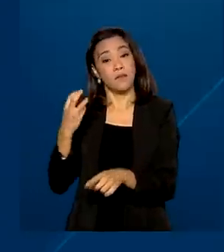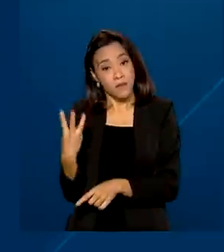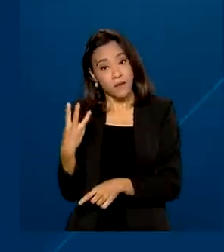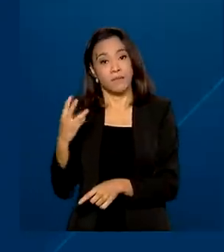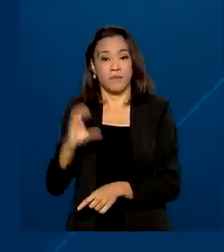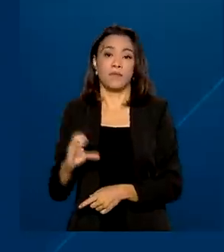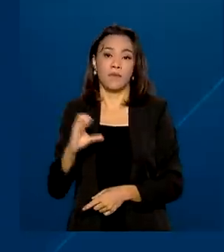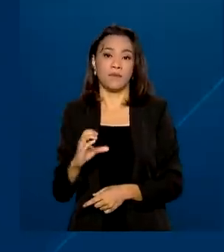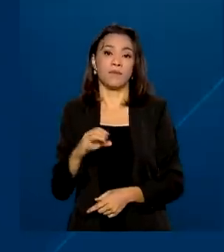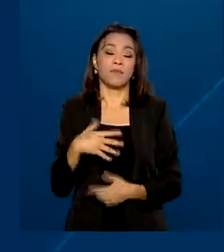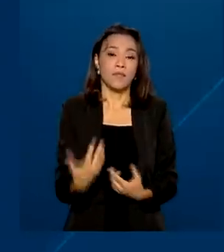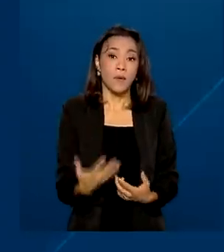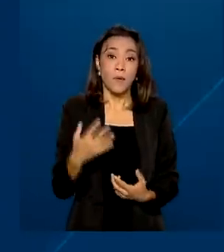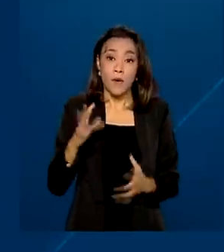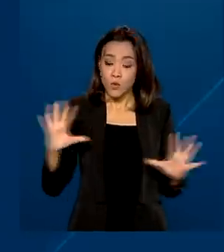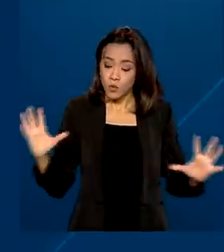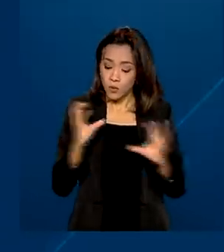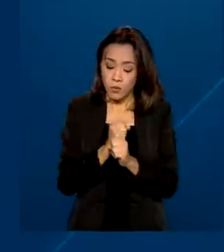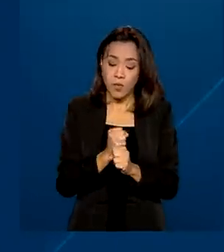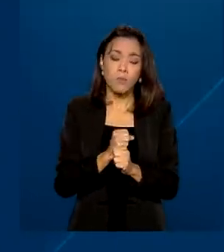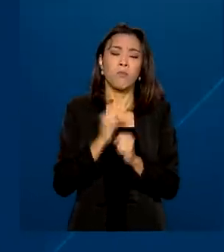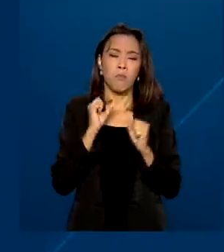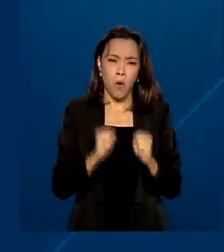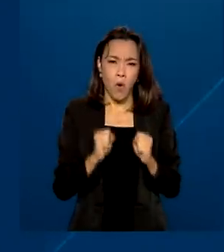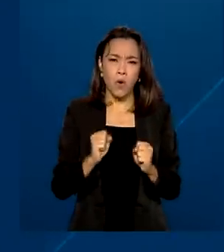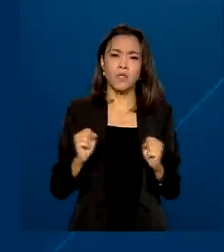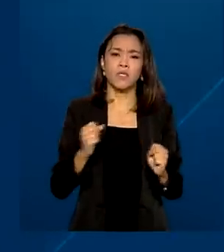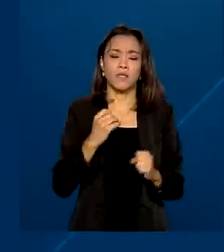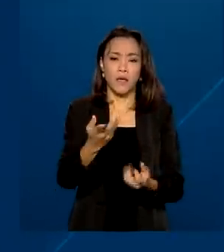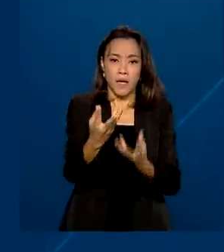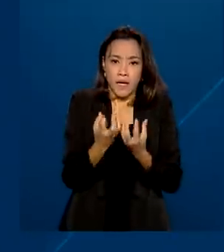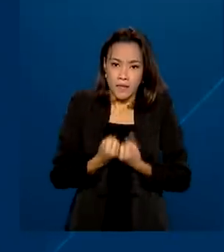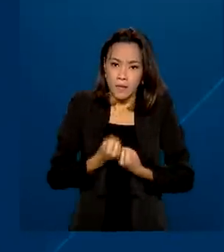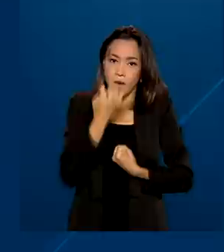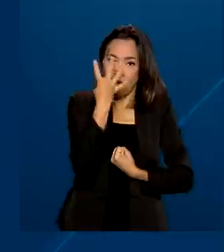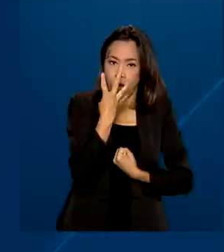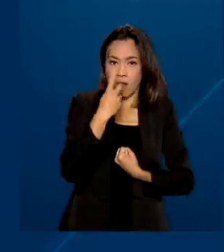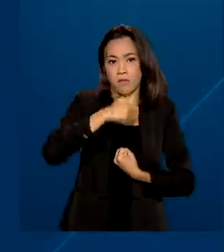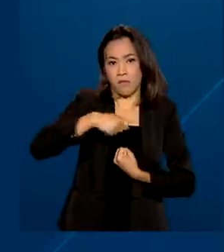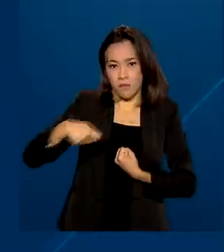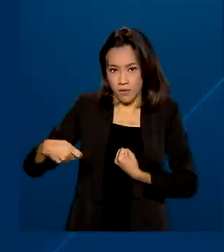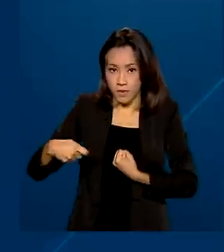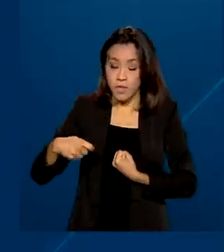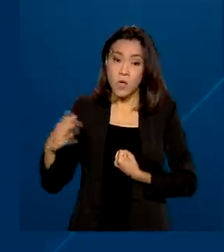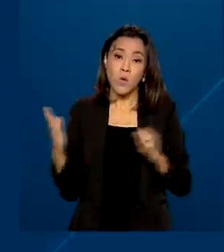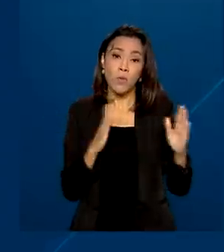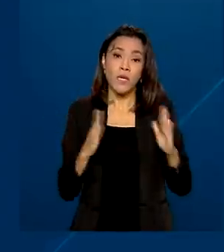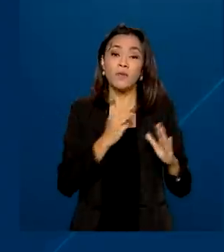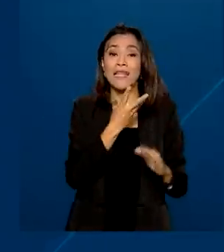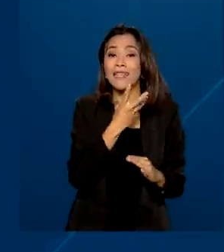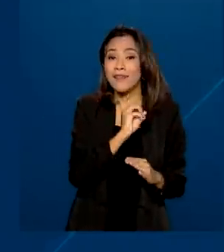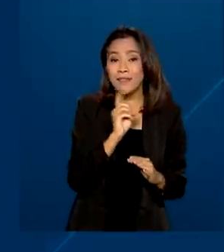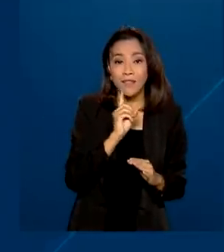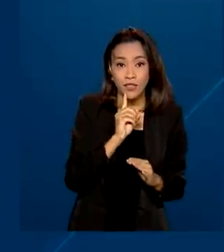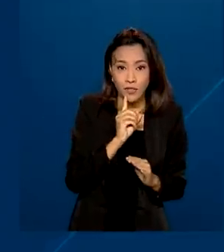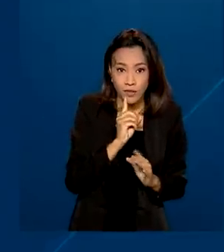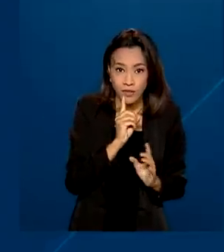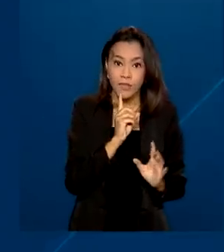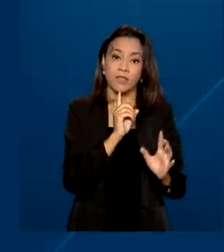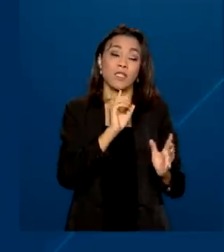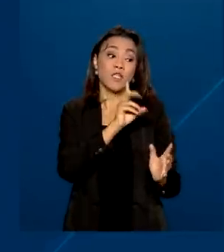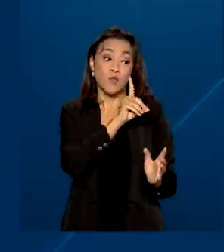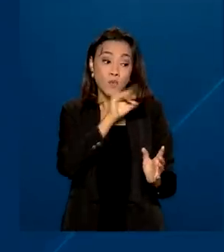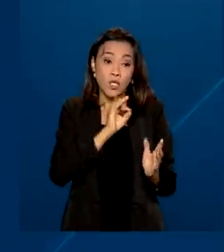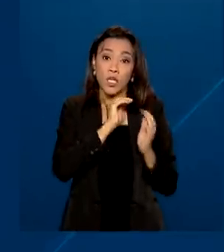Ao todo, o trabalhador poderá receber até quatro parcelas. A primeira é paga no prazo de 30 dias, contados da